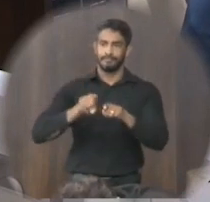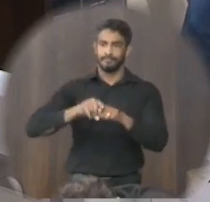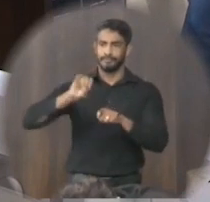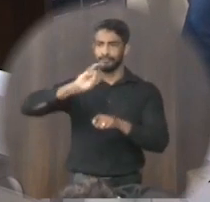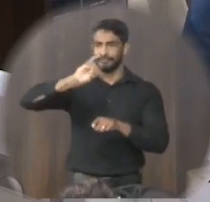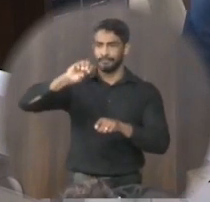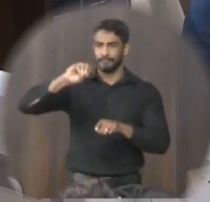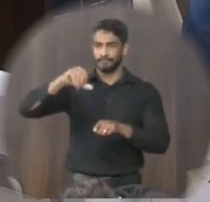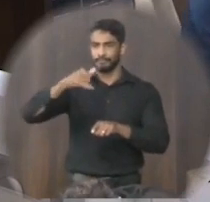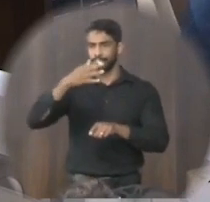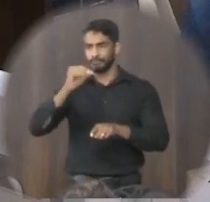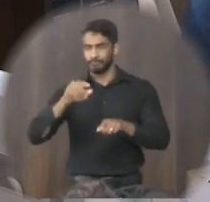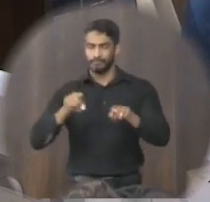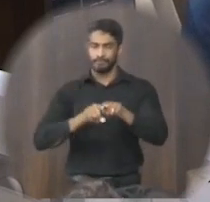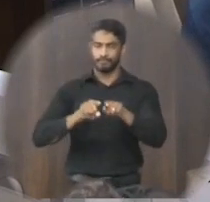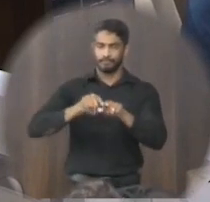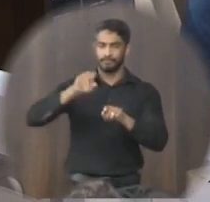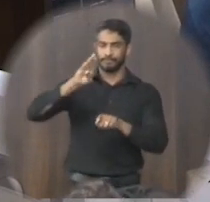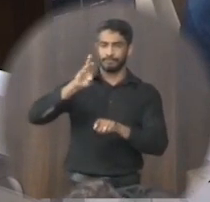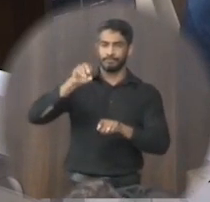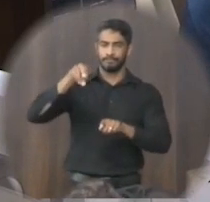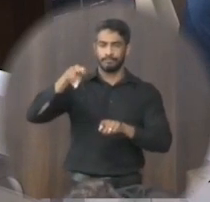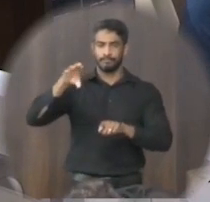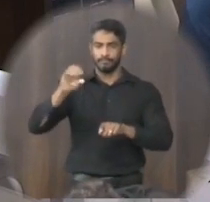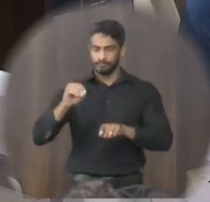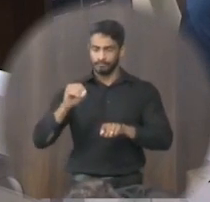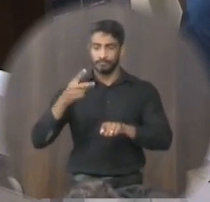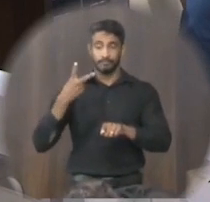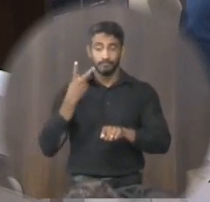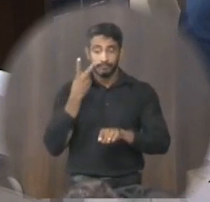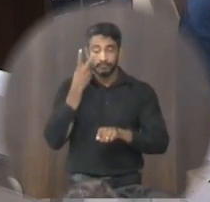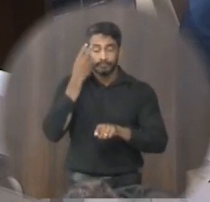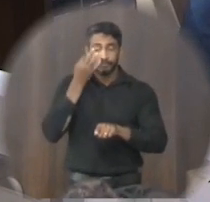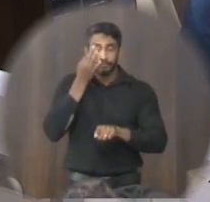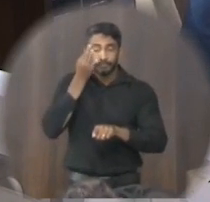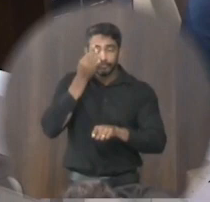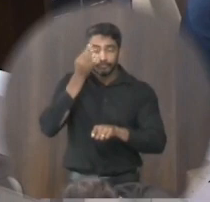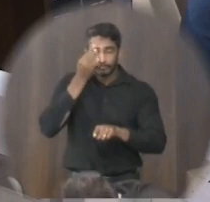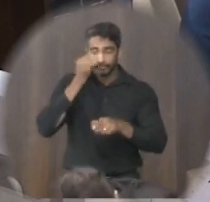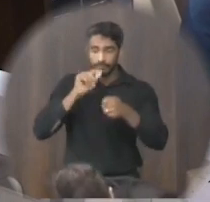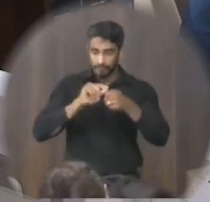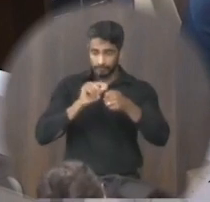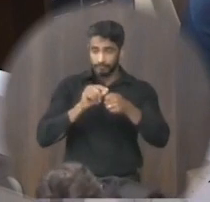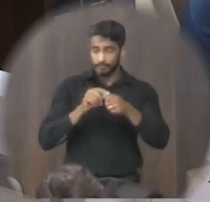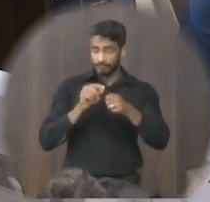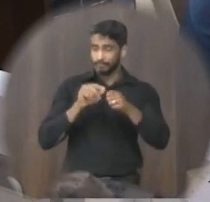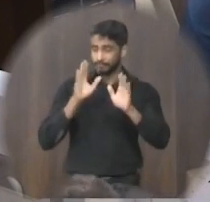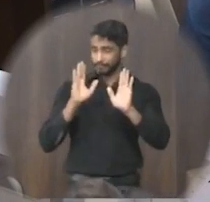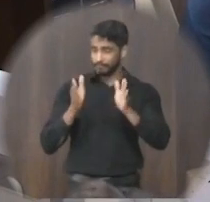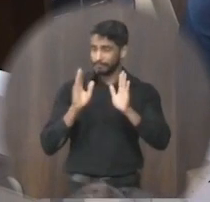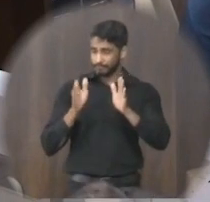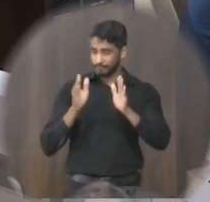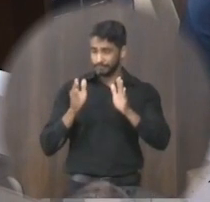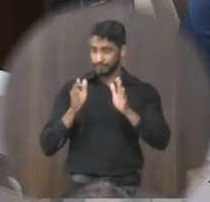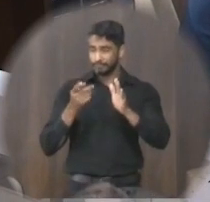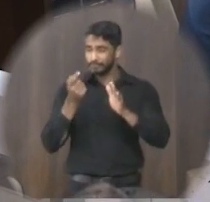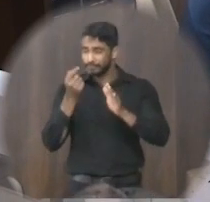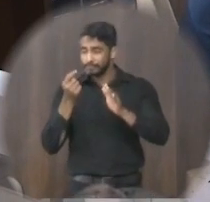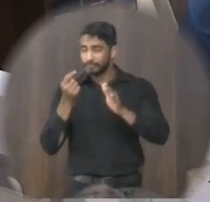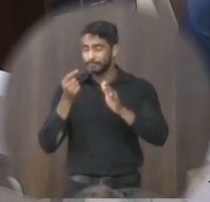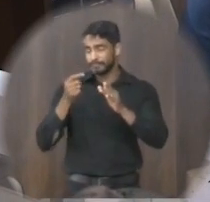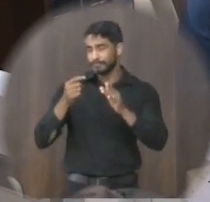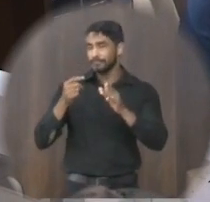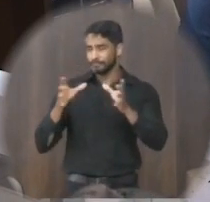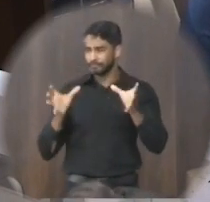Bruno então essas emendas essas cirurgias foram feitas de catarata a catarata que leva a cegueira foi